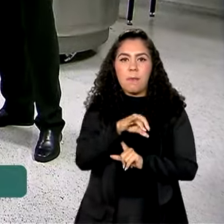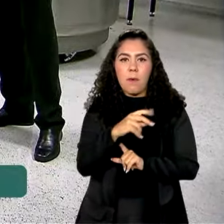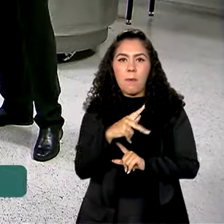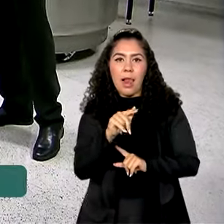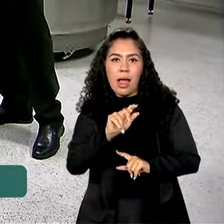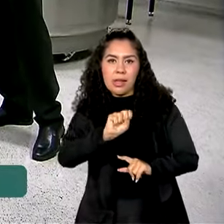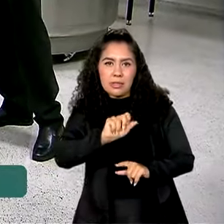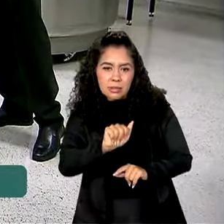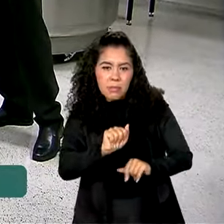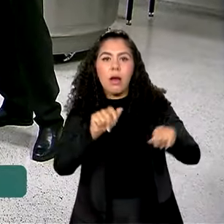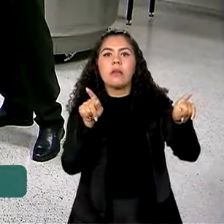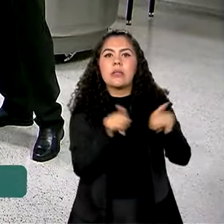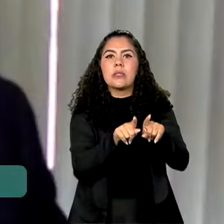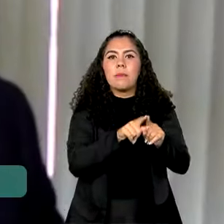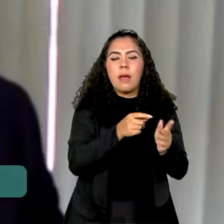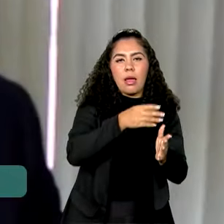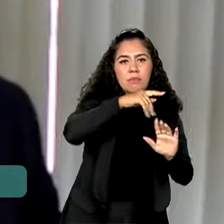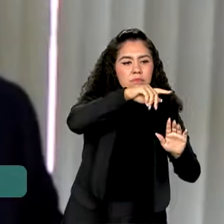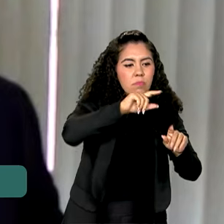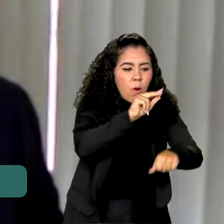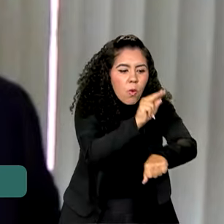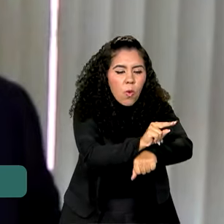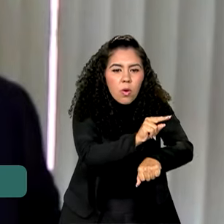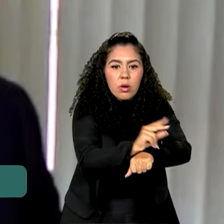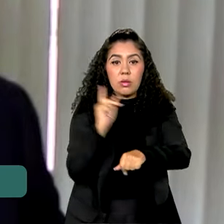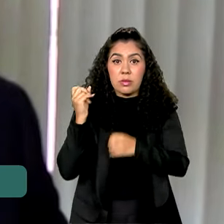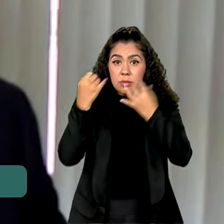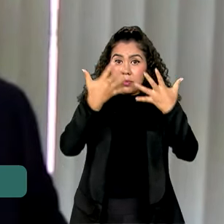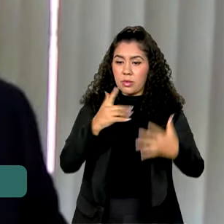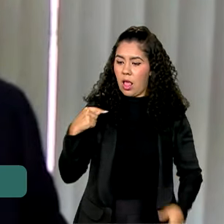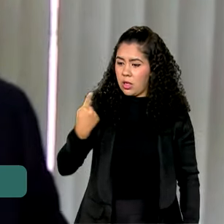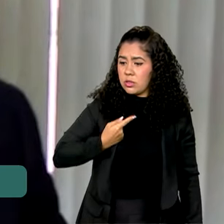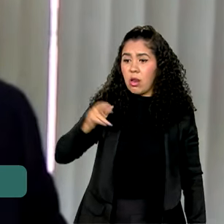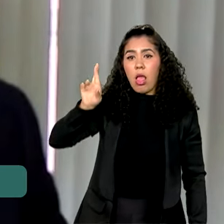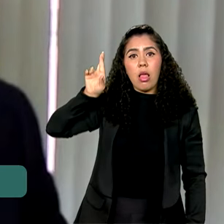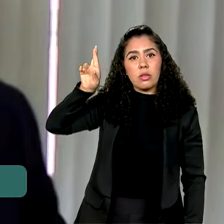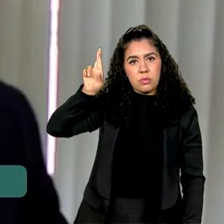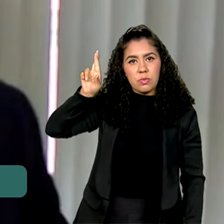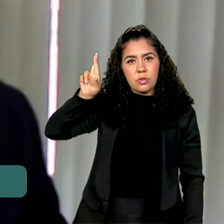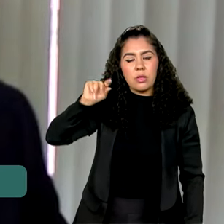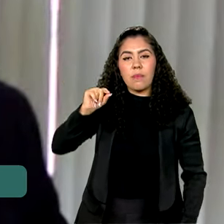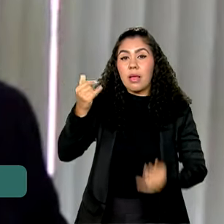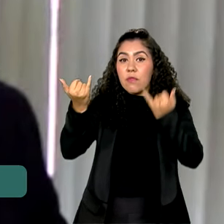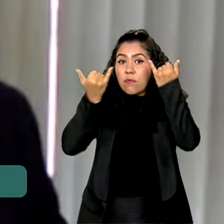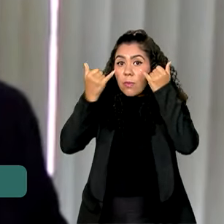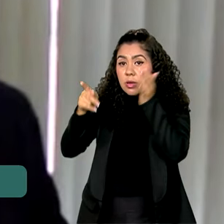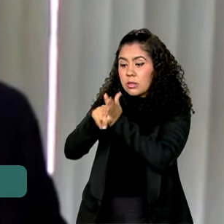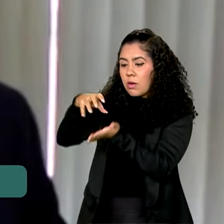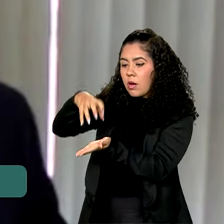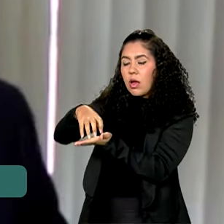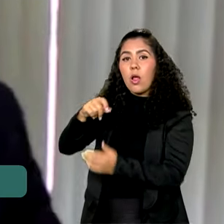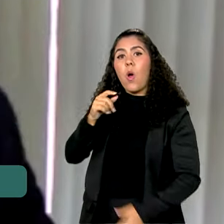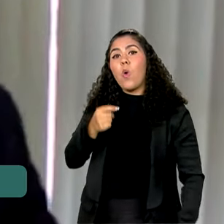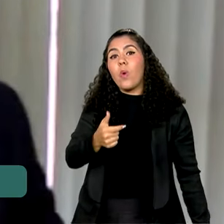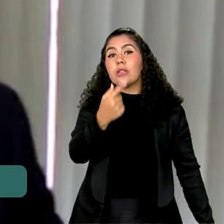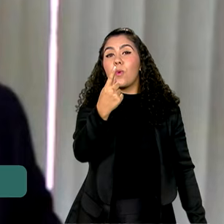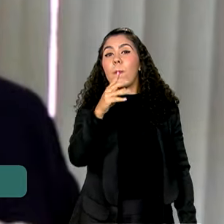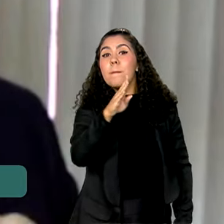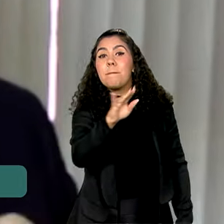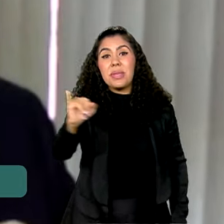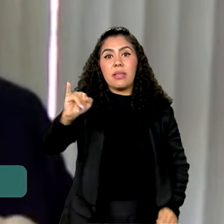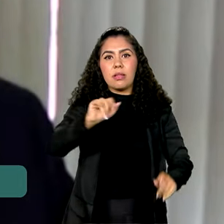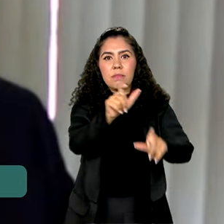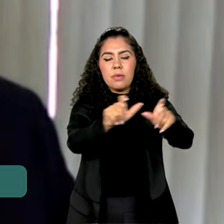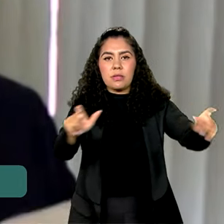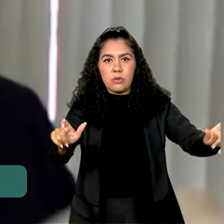programas de conservação. A gente é responsável por alimentar, segundo os dados da Embrapa, quase um bilhão de pessoas. Então,